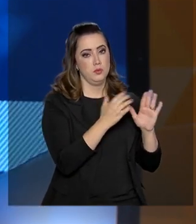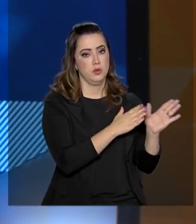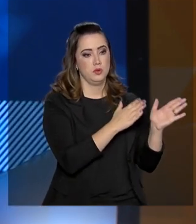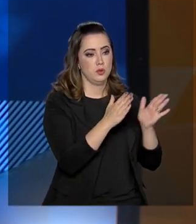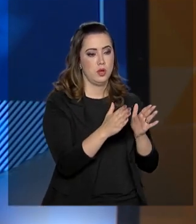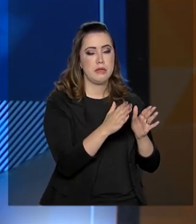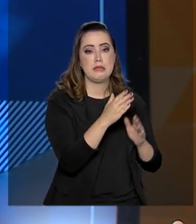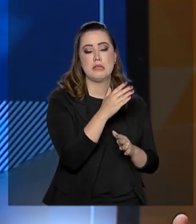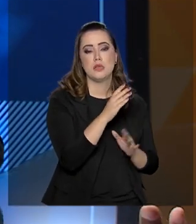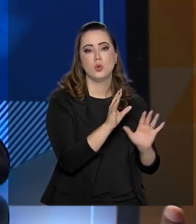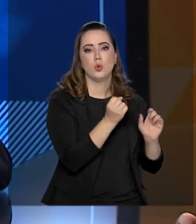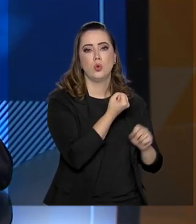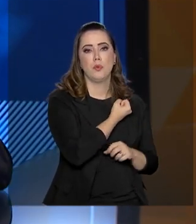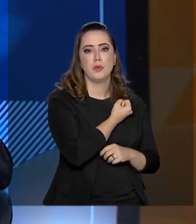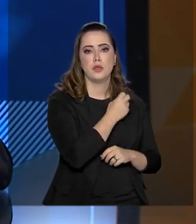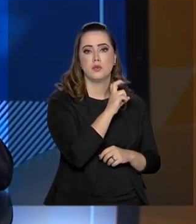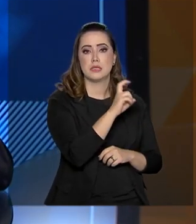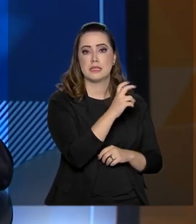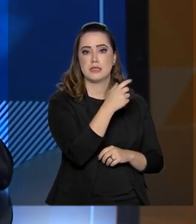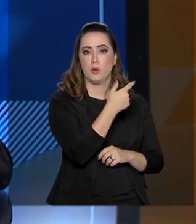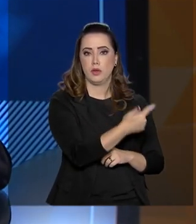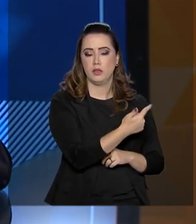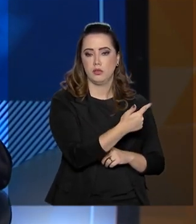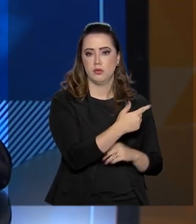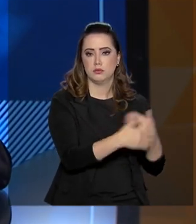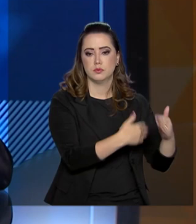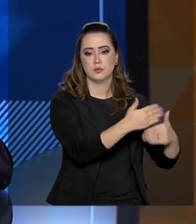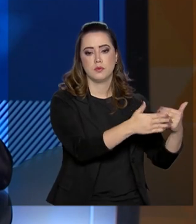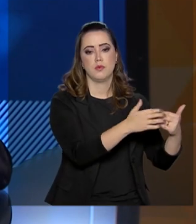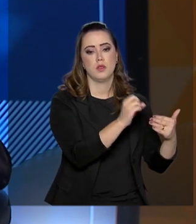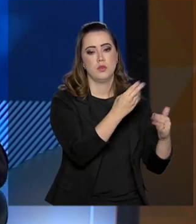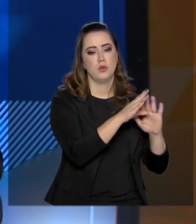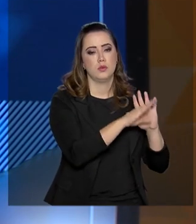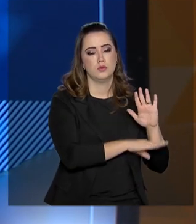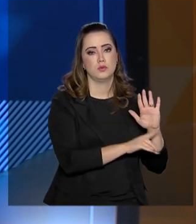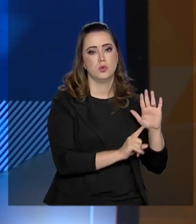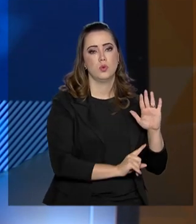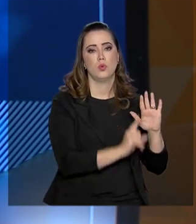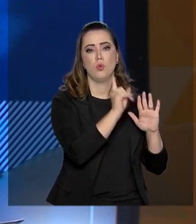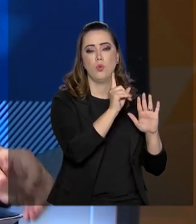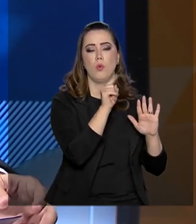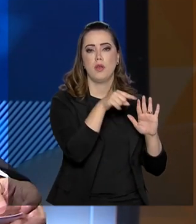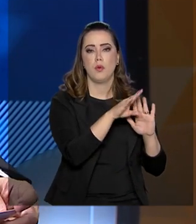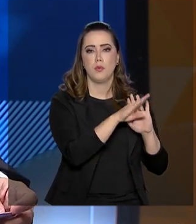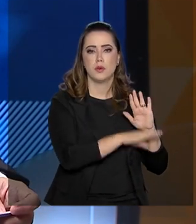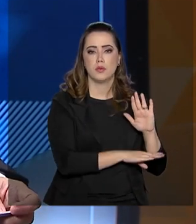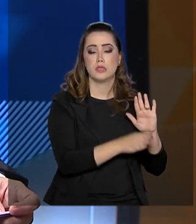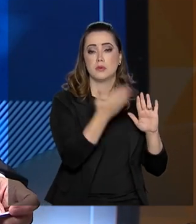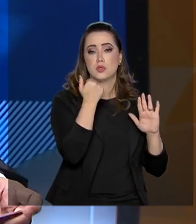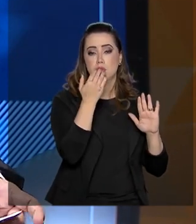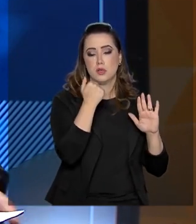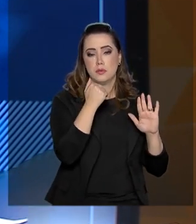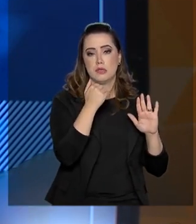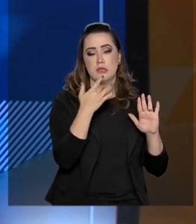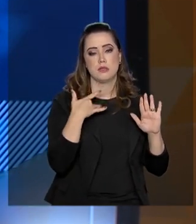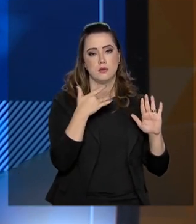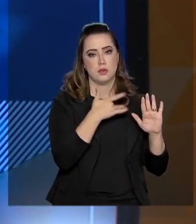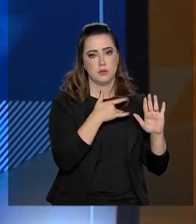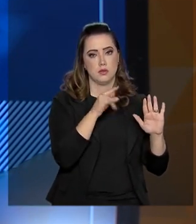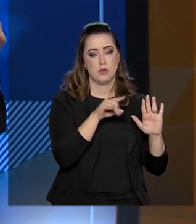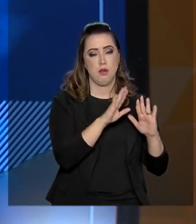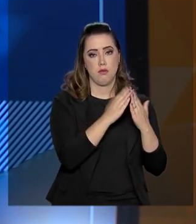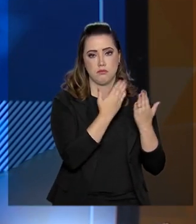52 projetos em andamento no país, ou programas. Um deles é o Programa Nacional de Alimentação Escolar.